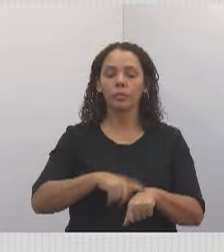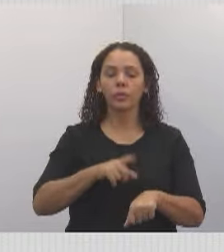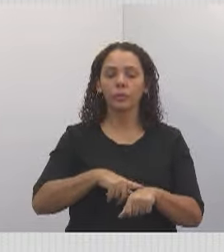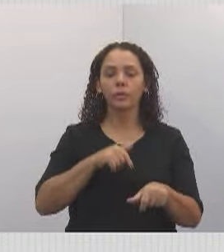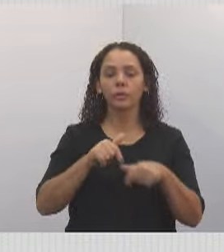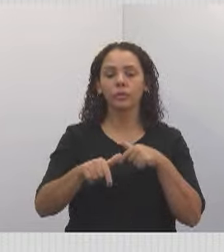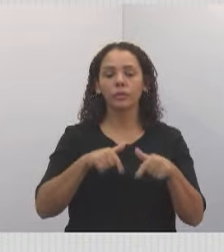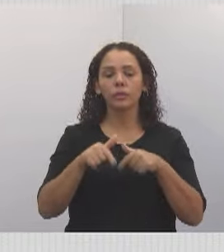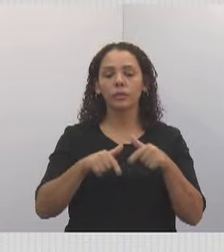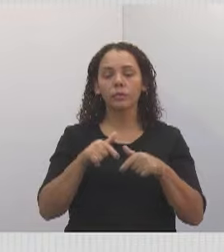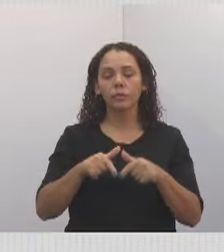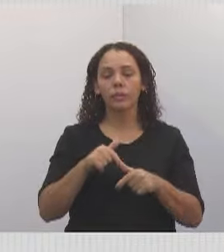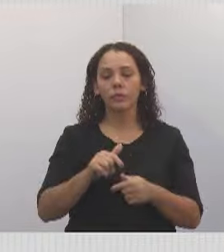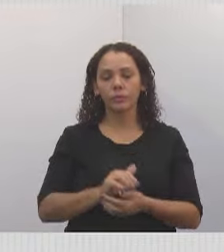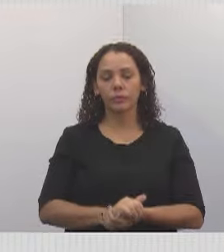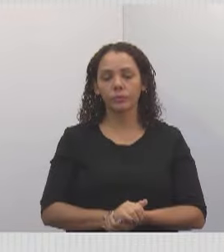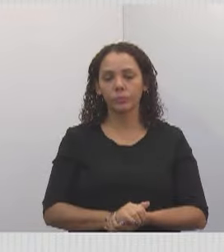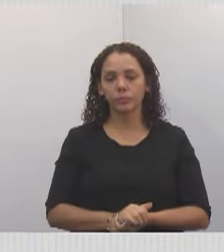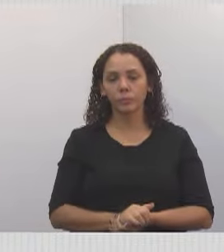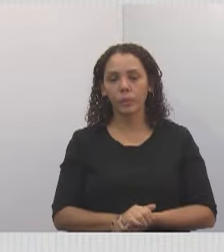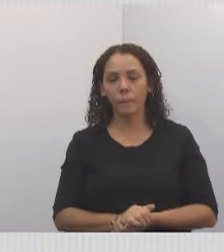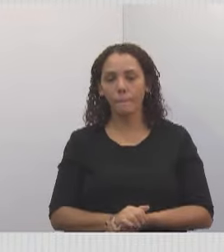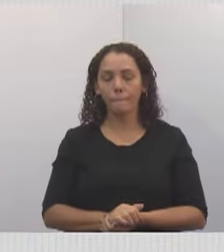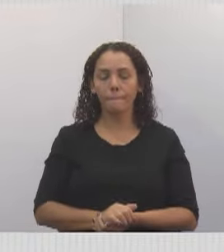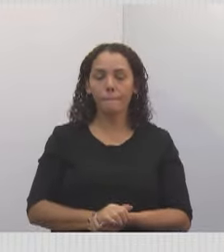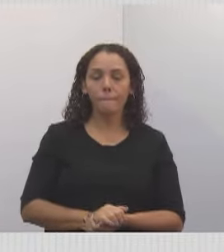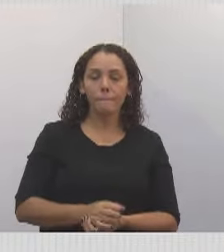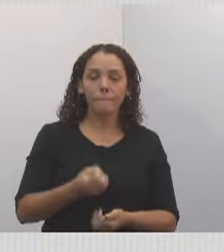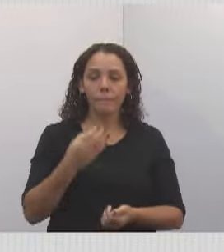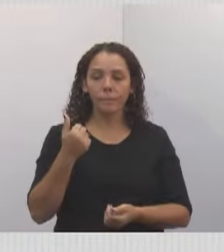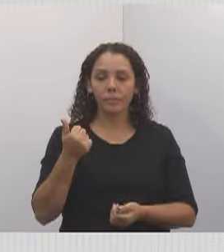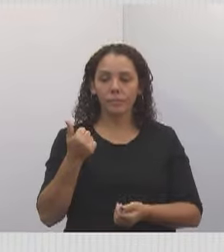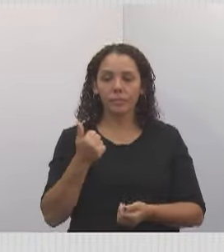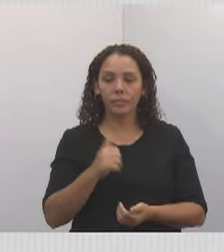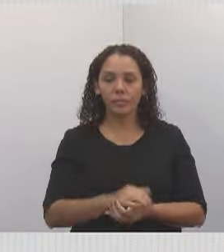Não recrimino, mas não é do meu feitio, tá bom?